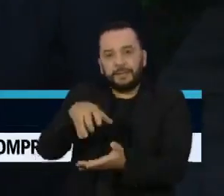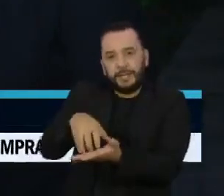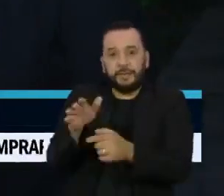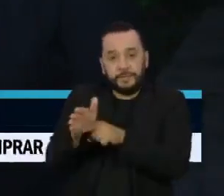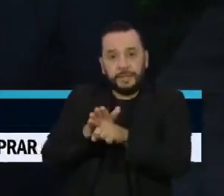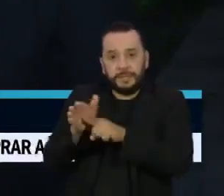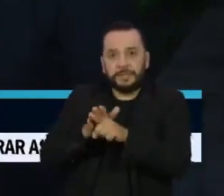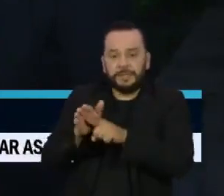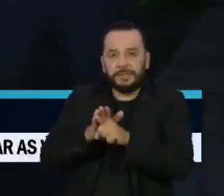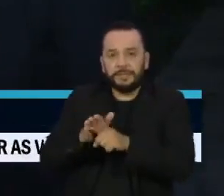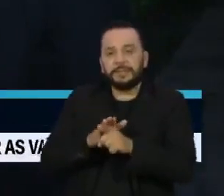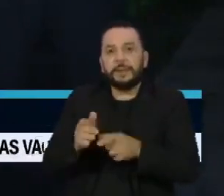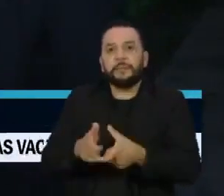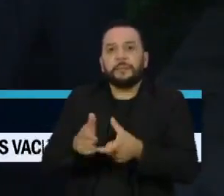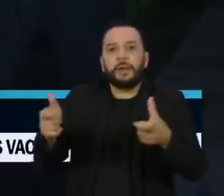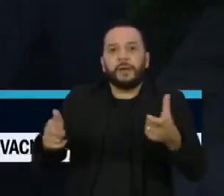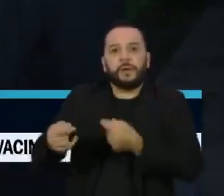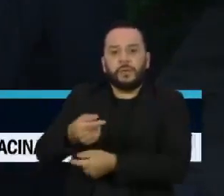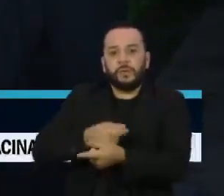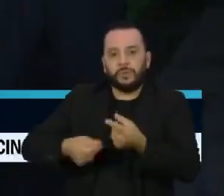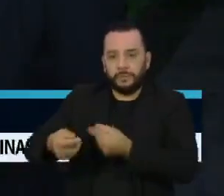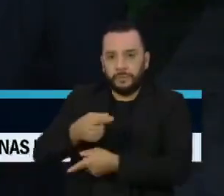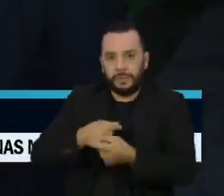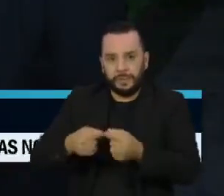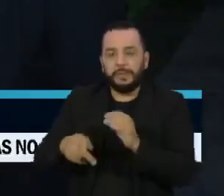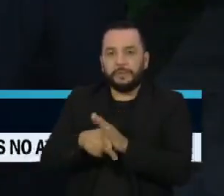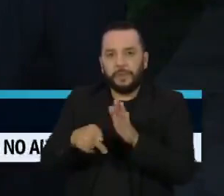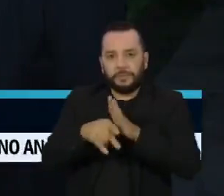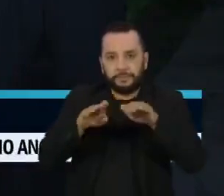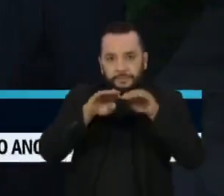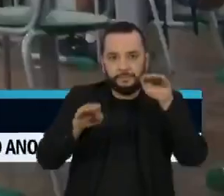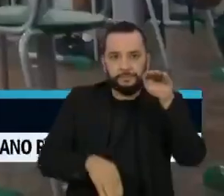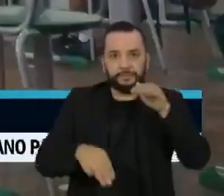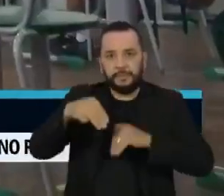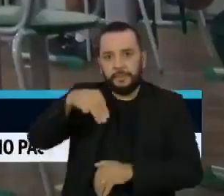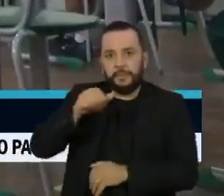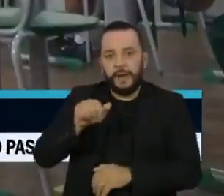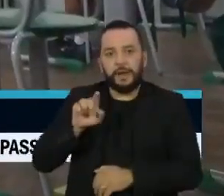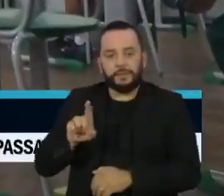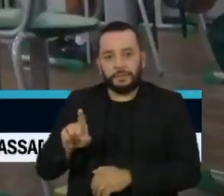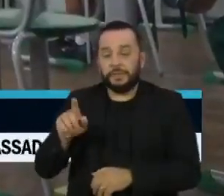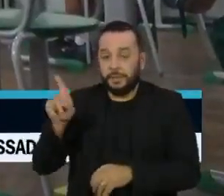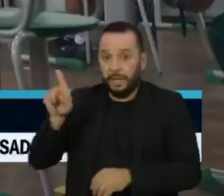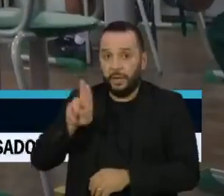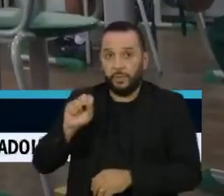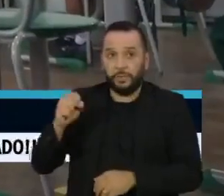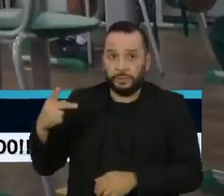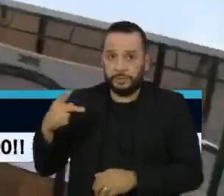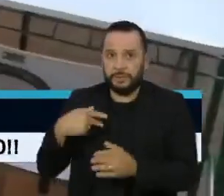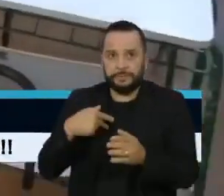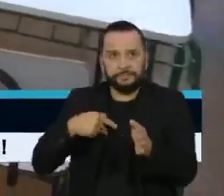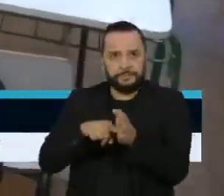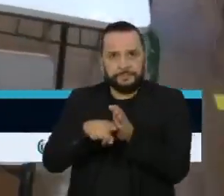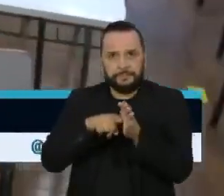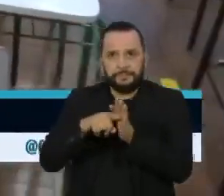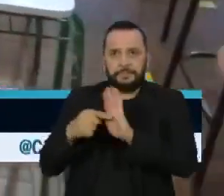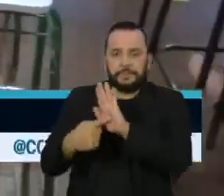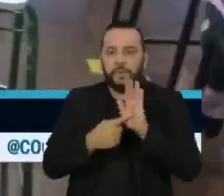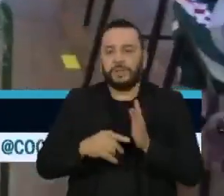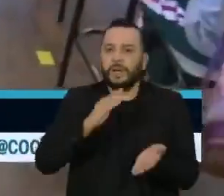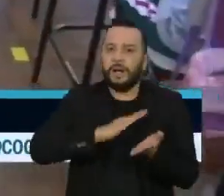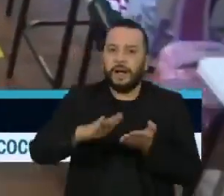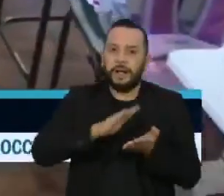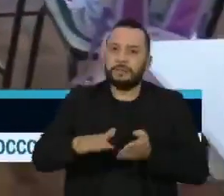Pesquisa em Macroeconomia das Desigualdades, o MAD, da USP. A pesquisa mostrou que os gastos com educação